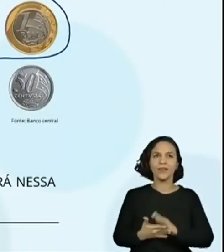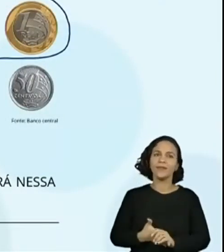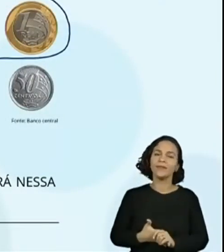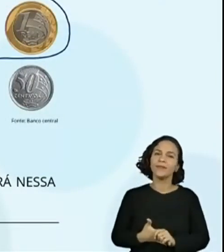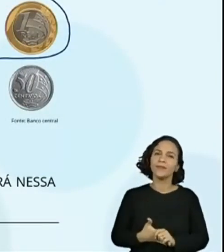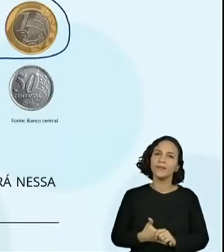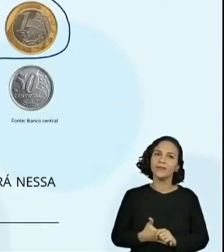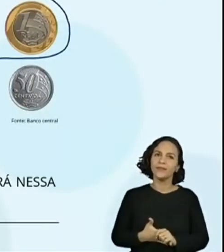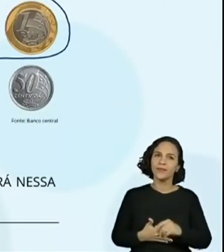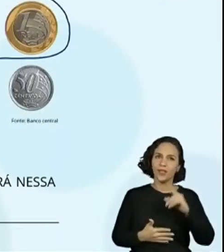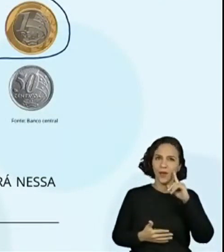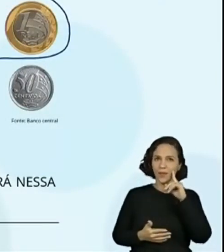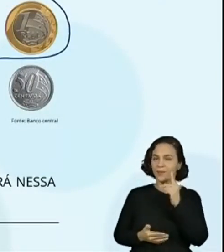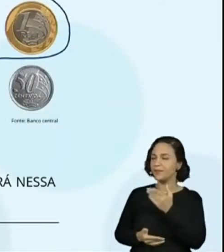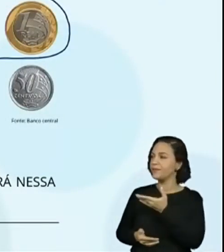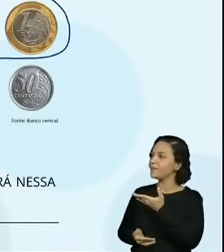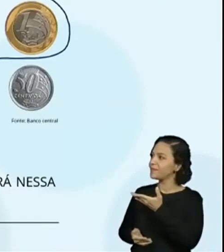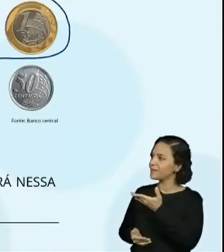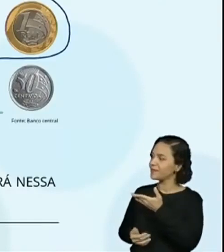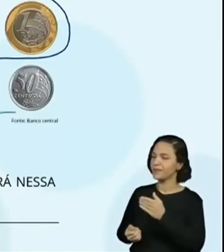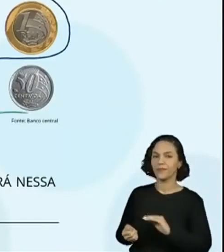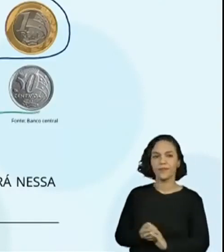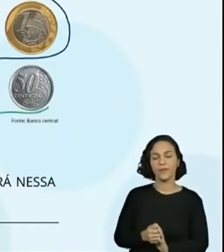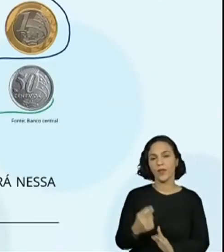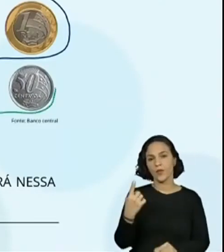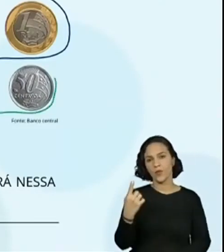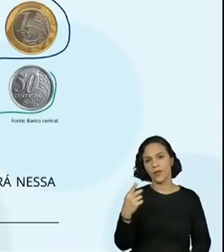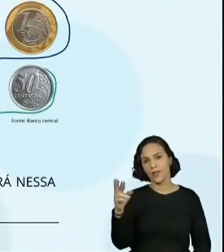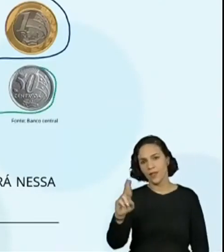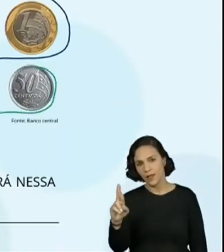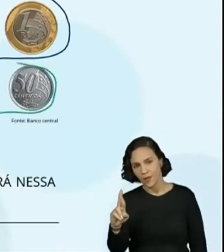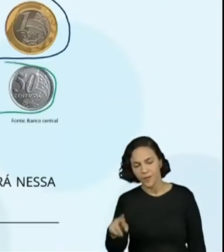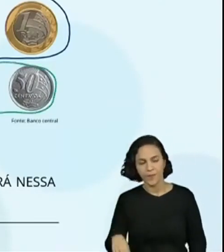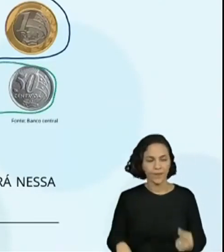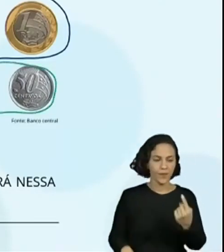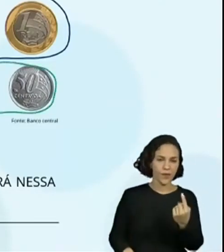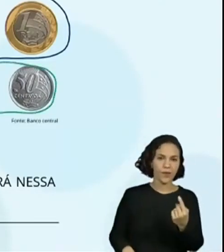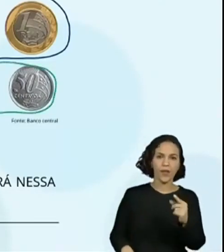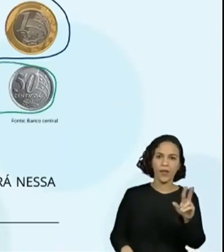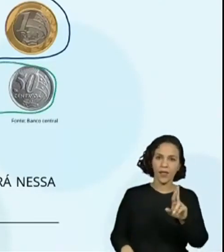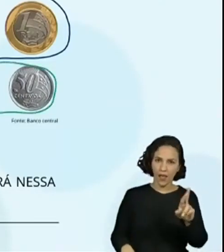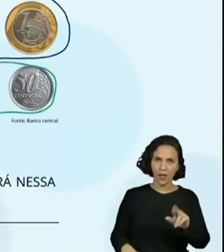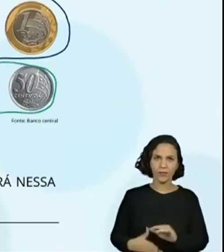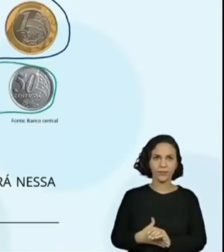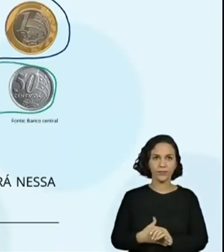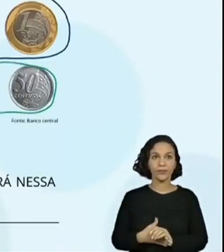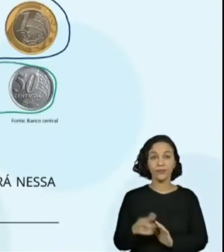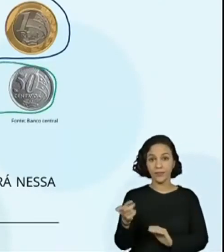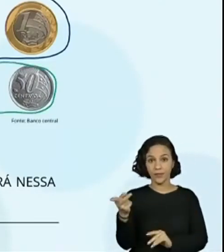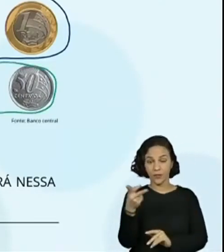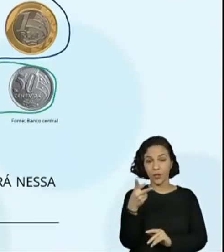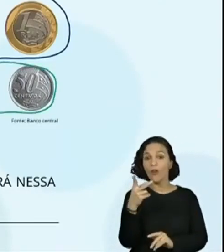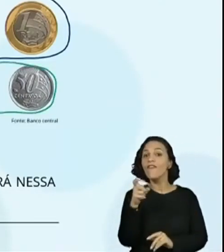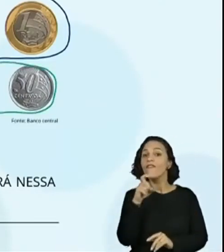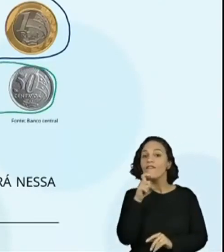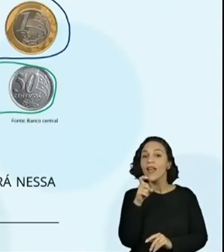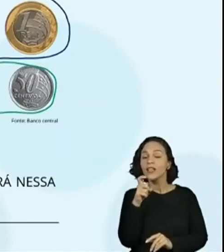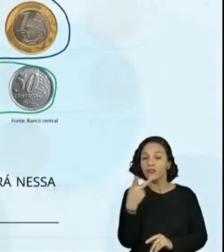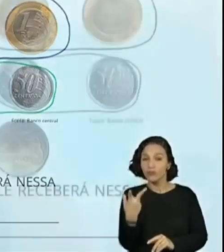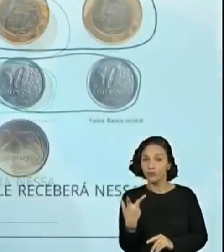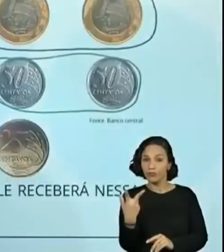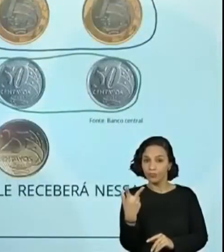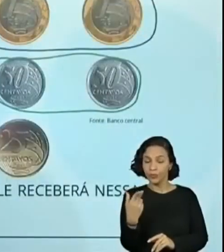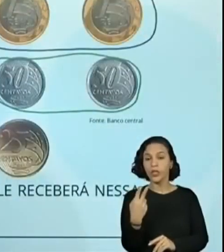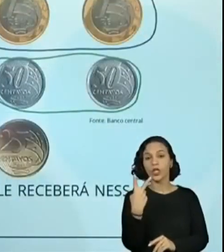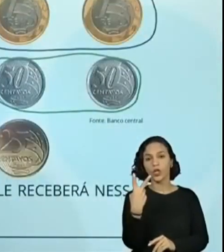professora se confunde aqui. Um real, dois reais. Aqui tem dois reais e a gente já tinha visto, ou